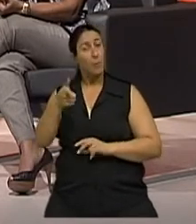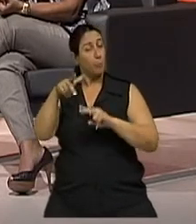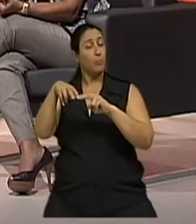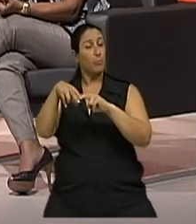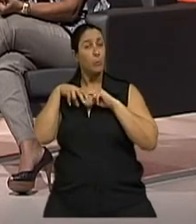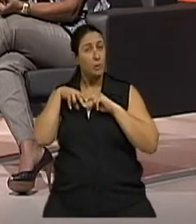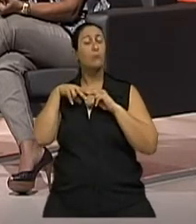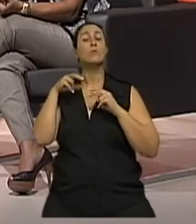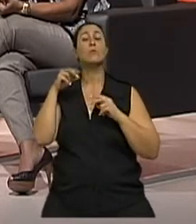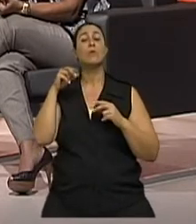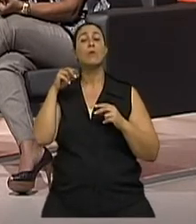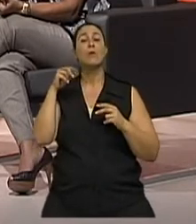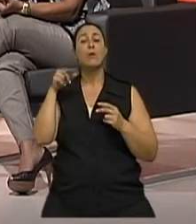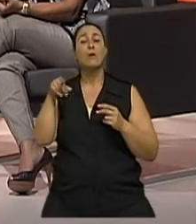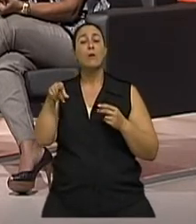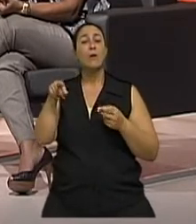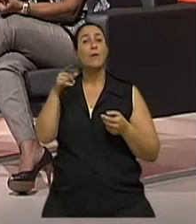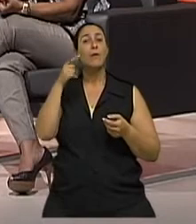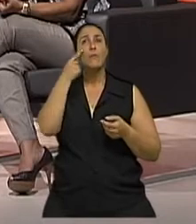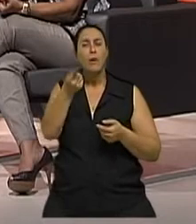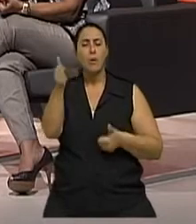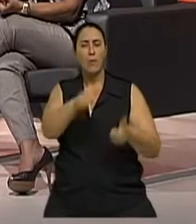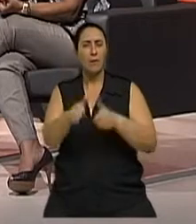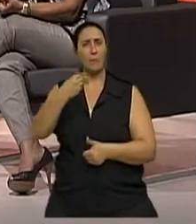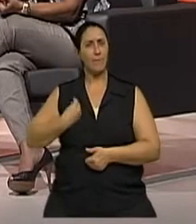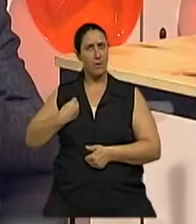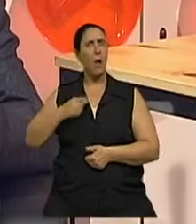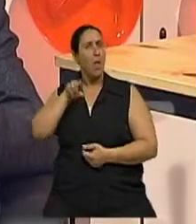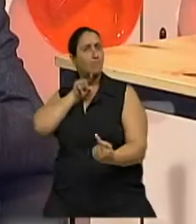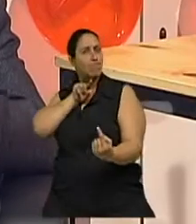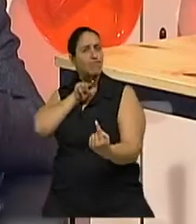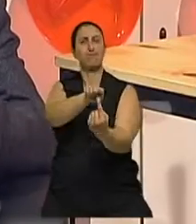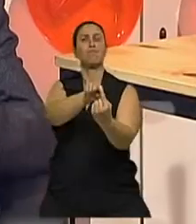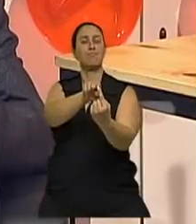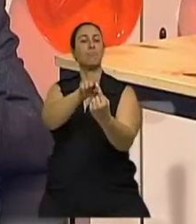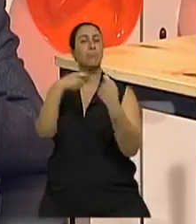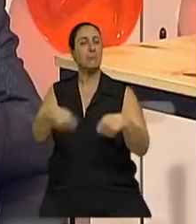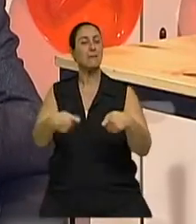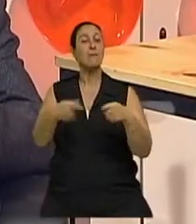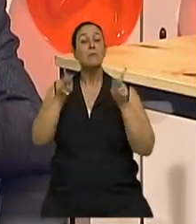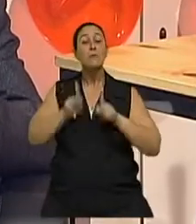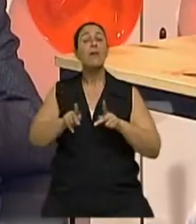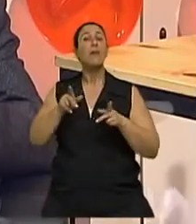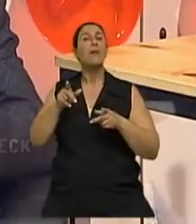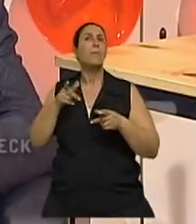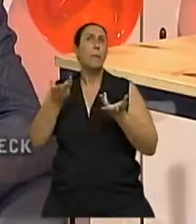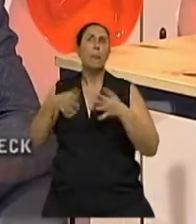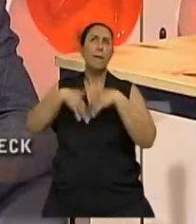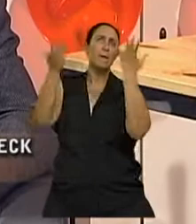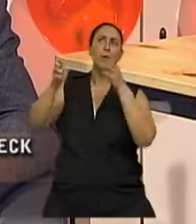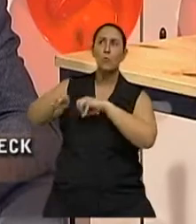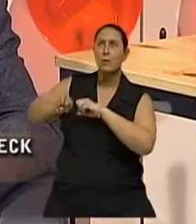essa tentativa de ver a qualidade de vida como uma medida objetiva, né? De associá-la a nível educacional,